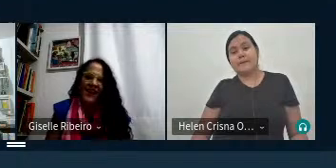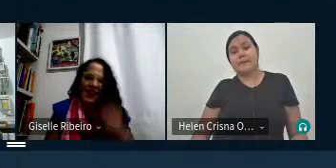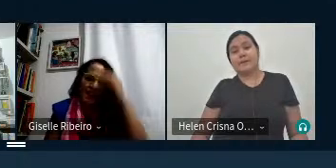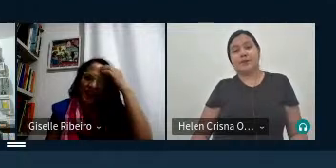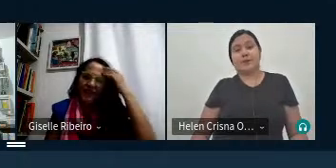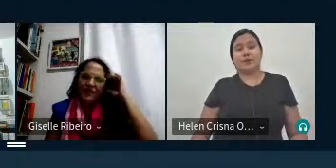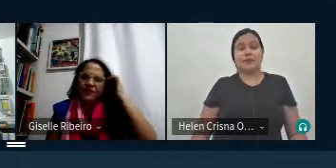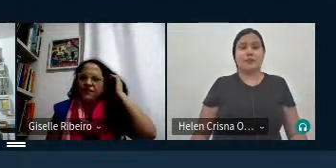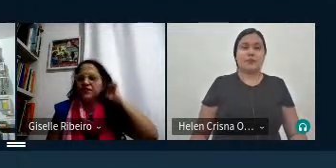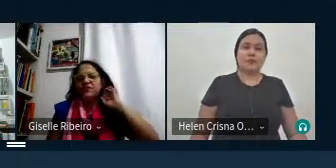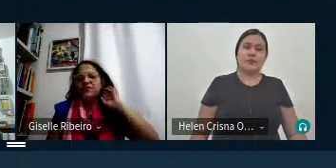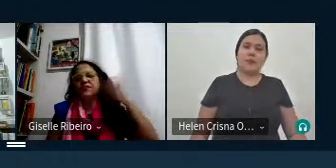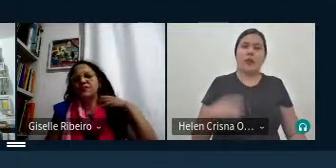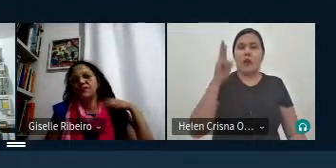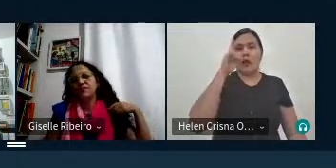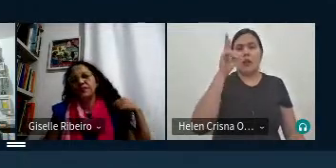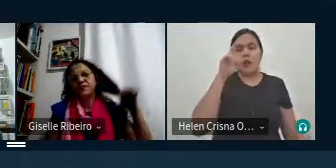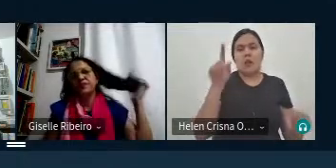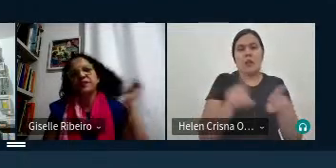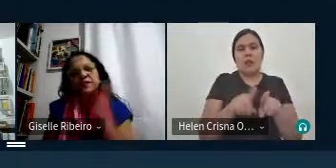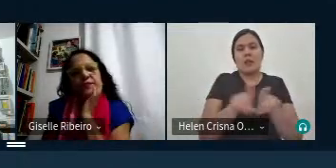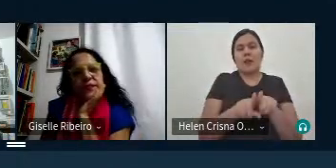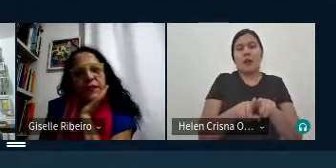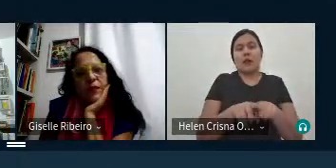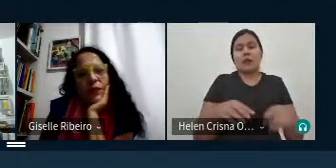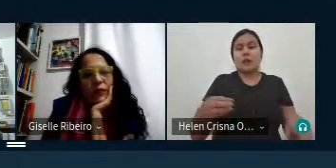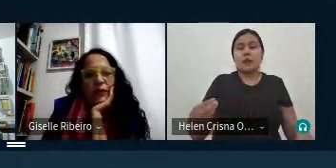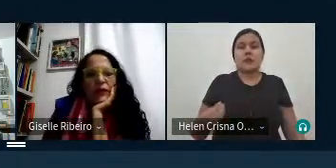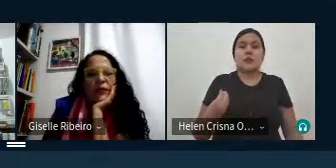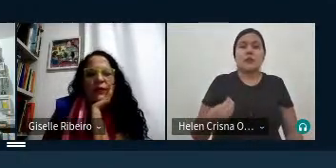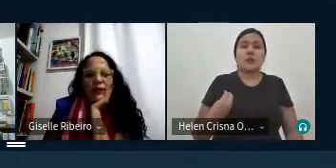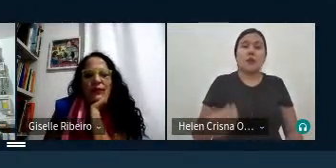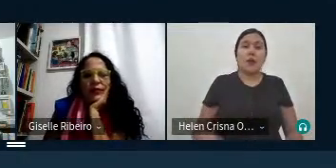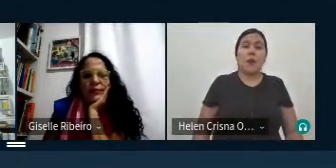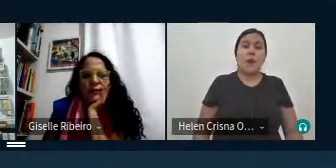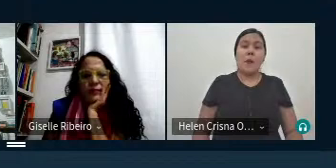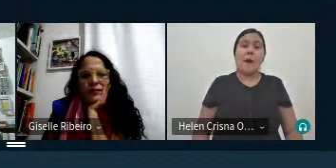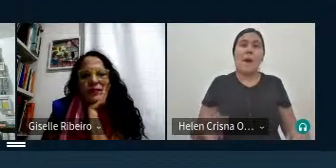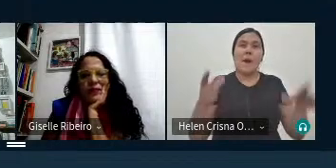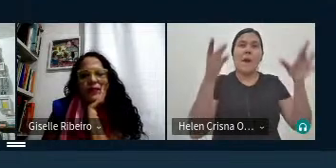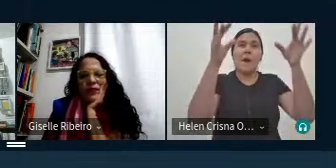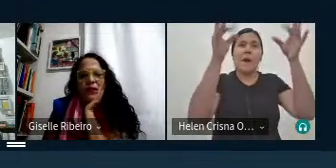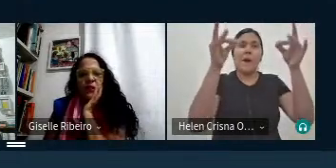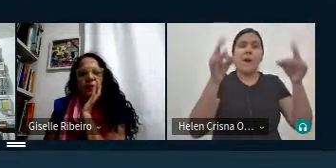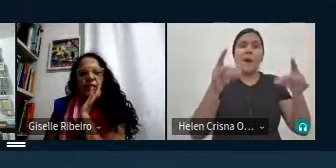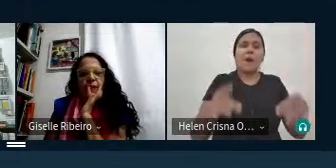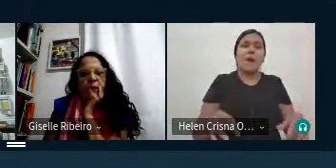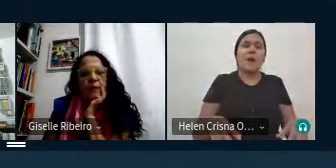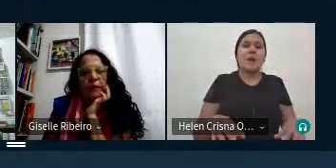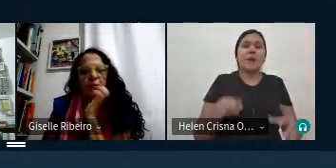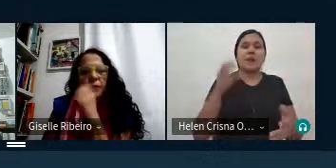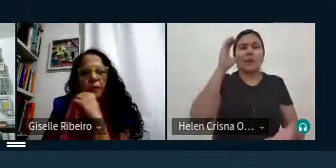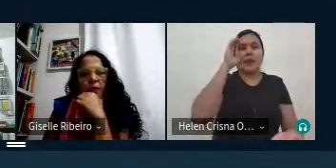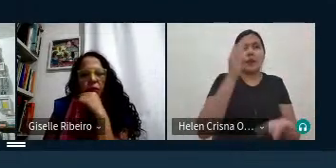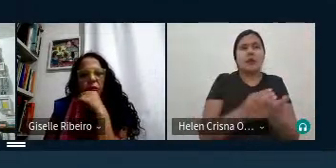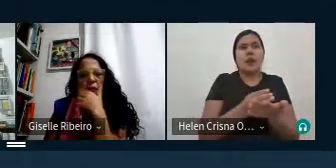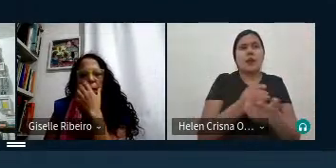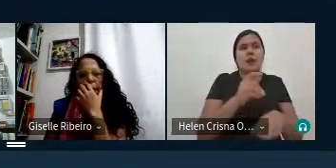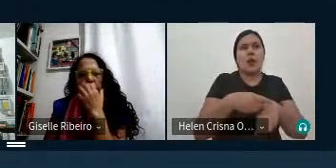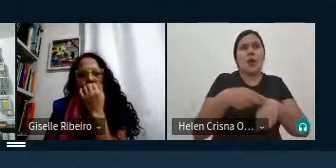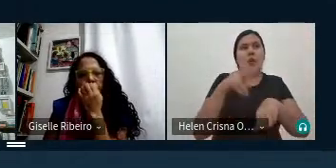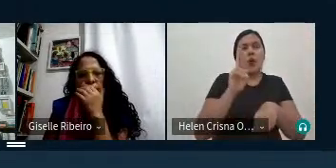eu lembro também porque fez parte do escopo da minha tese de doutorado que o John